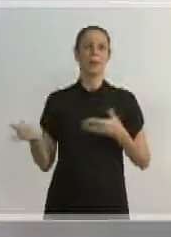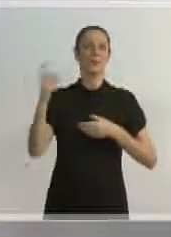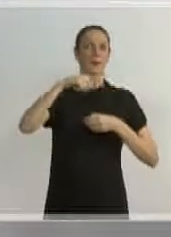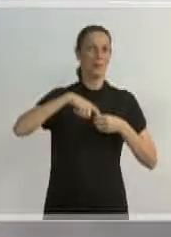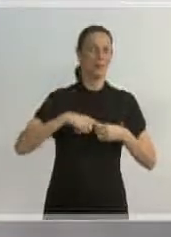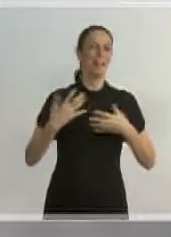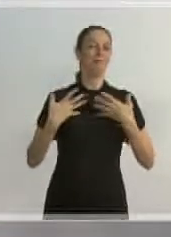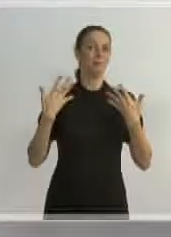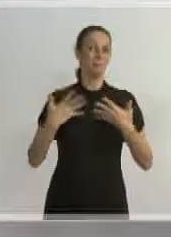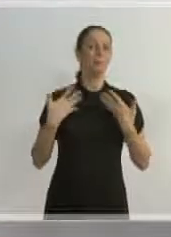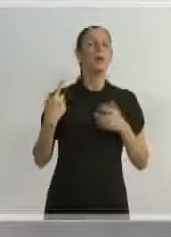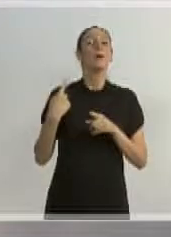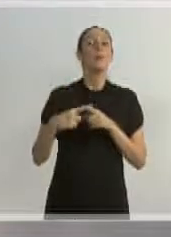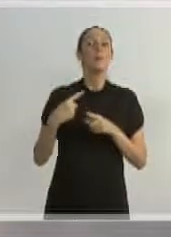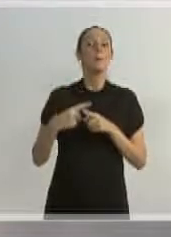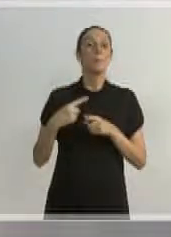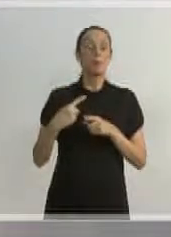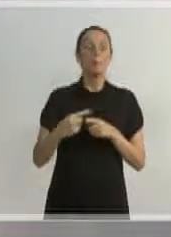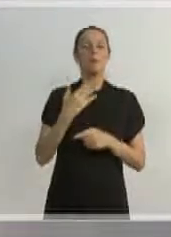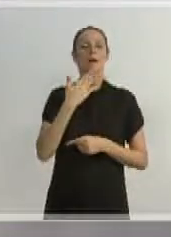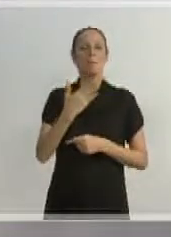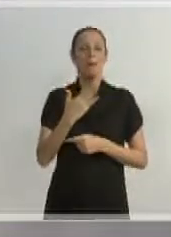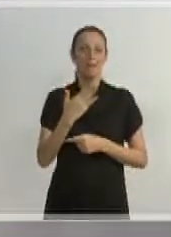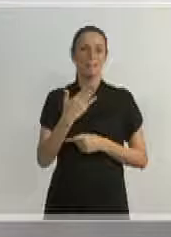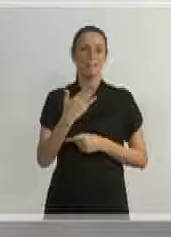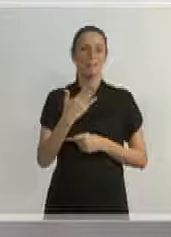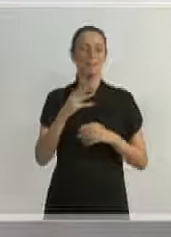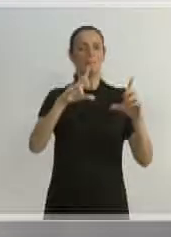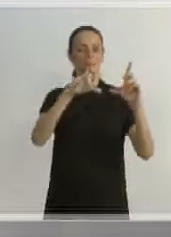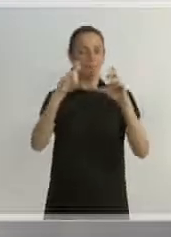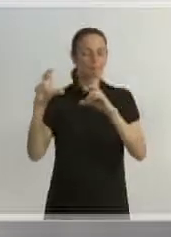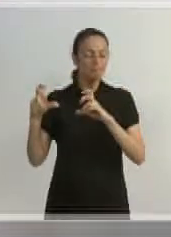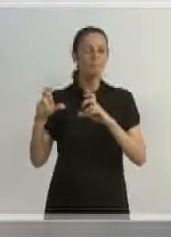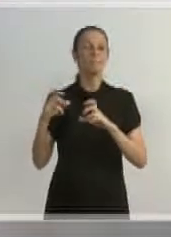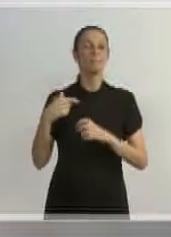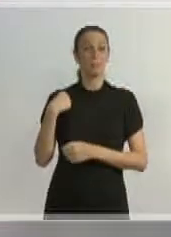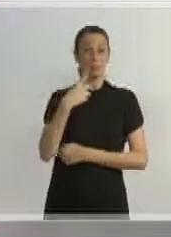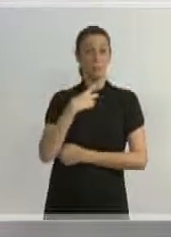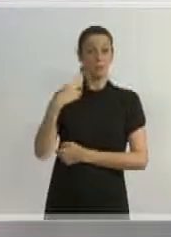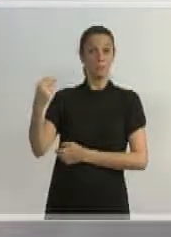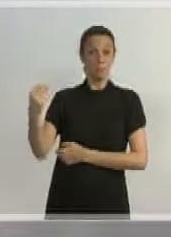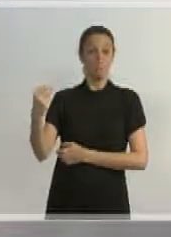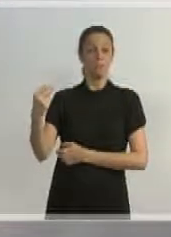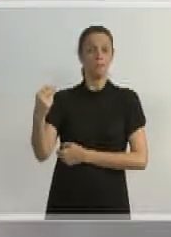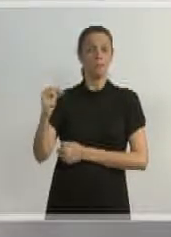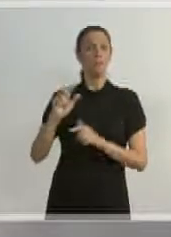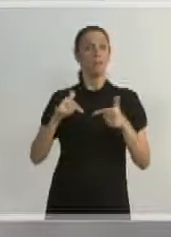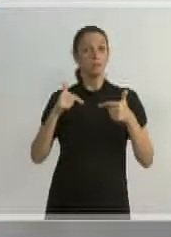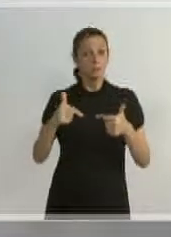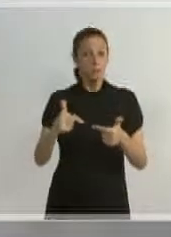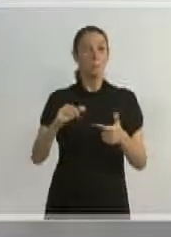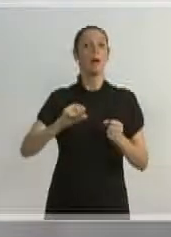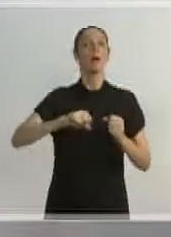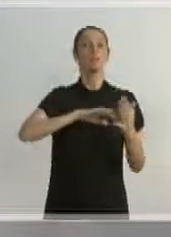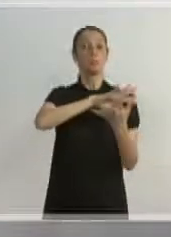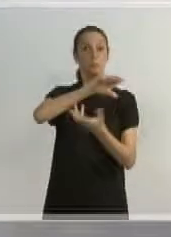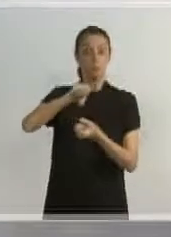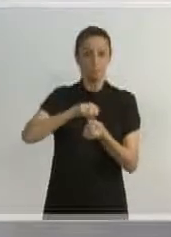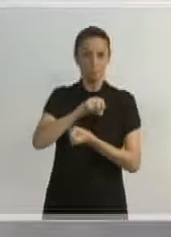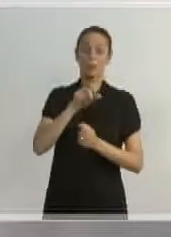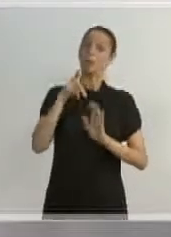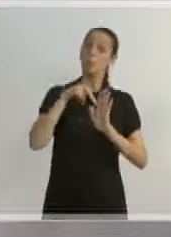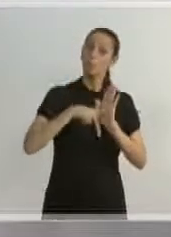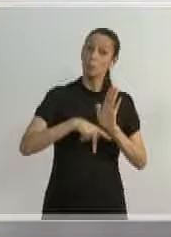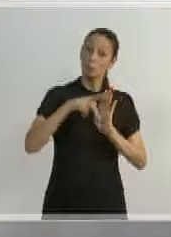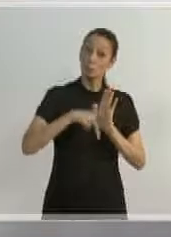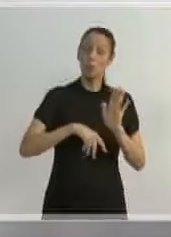mencionado outra vez, e eu peço até as fotos na tela ali, eu fui selecionado pela Rede de Ação pela Sustentabilidade. É um projeto